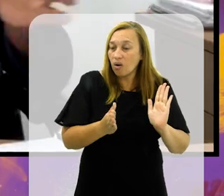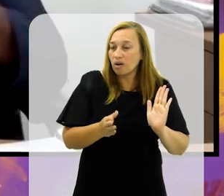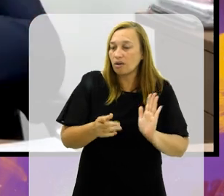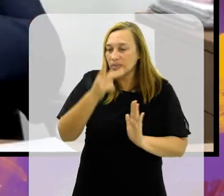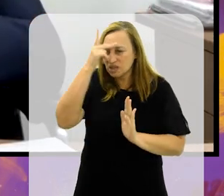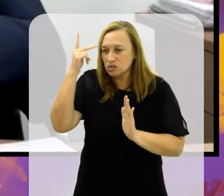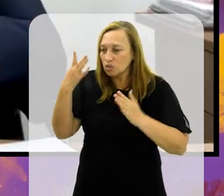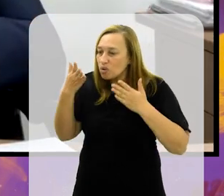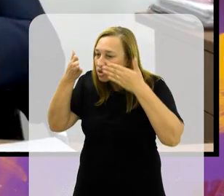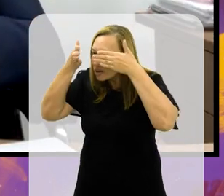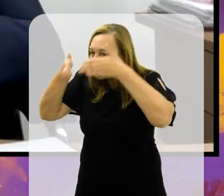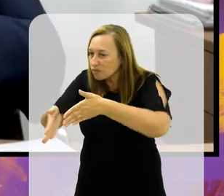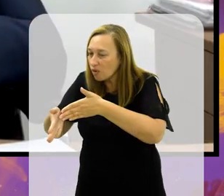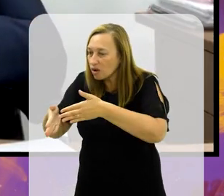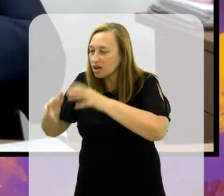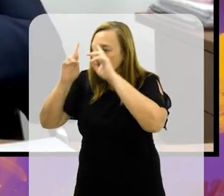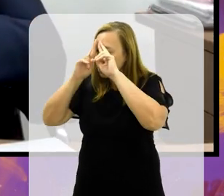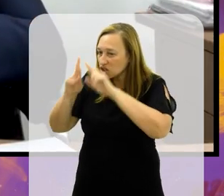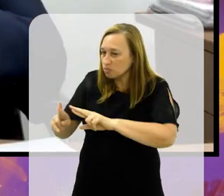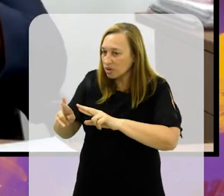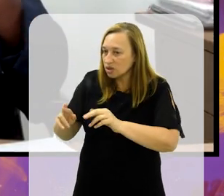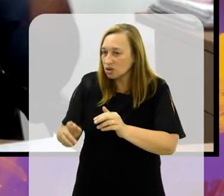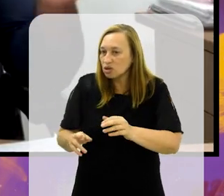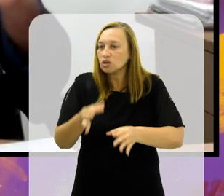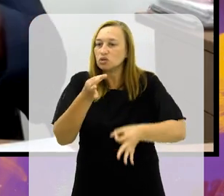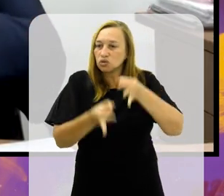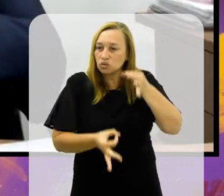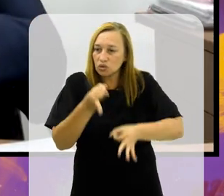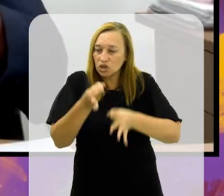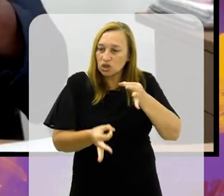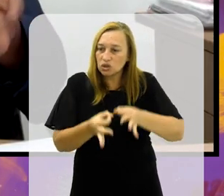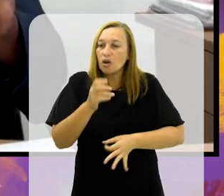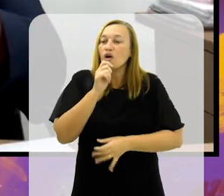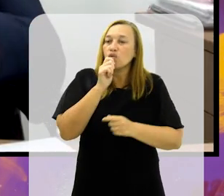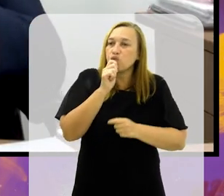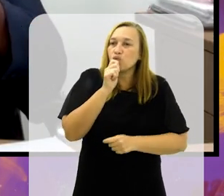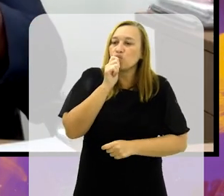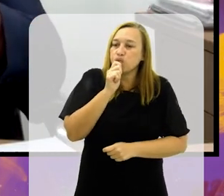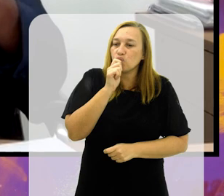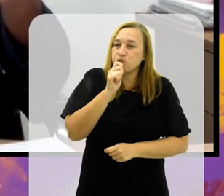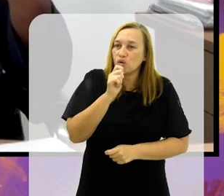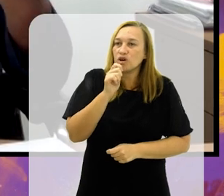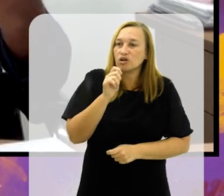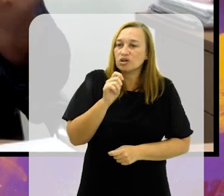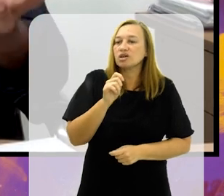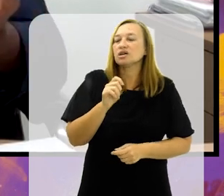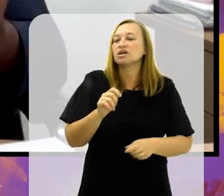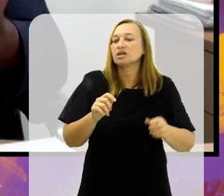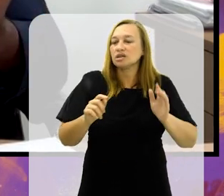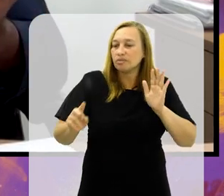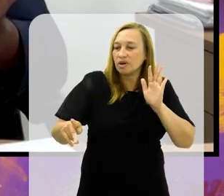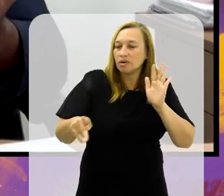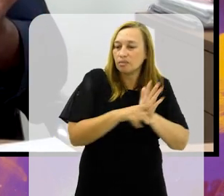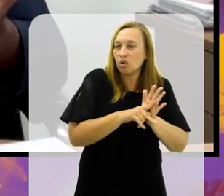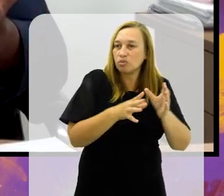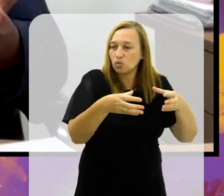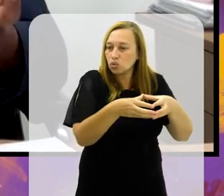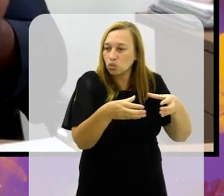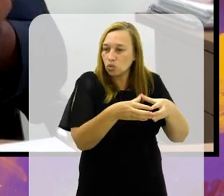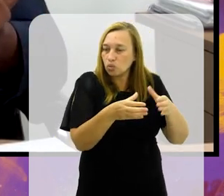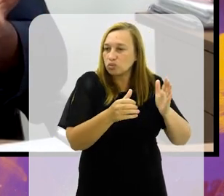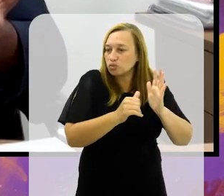vai ser alguém que respeita o juiz, que respeita o time, que trabalha em grupo, que vai ter pertencimento.